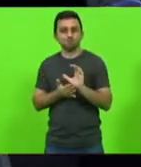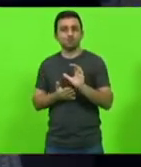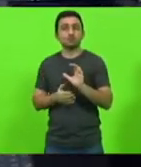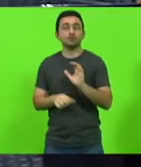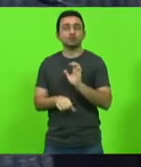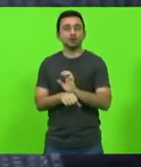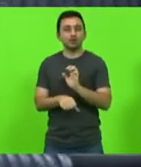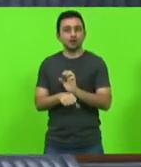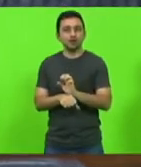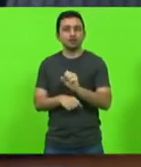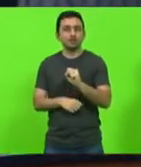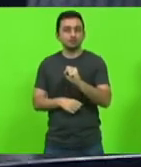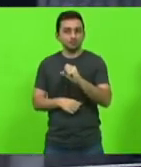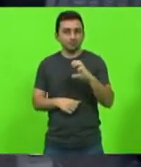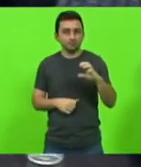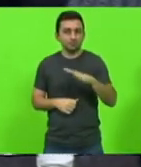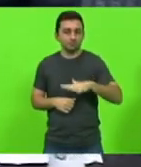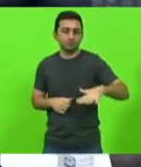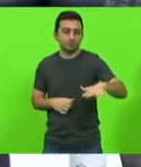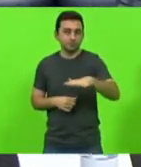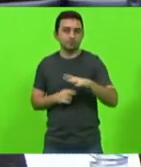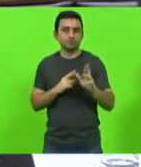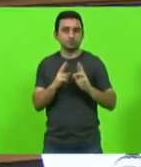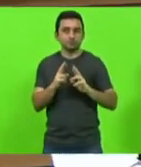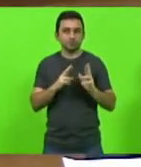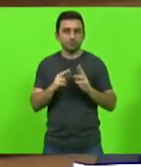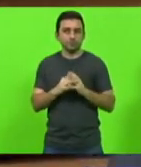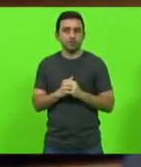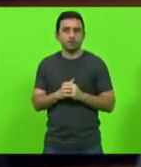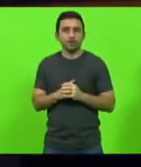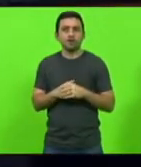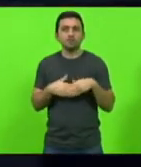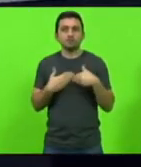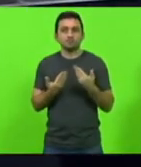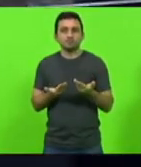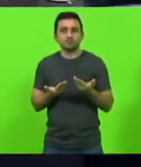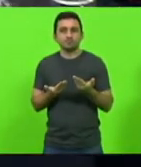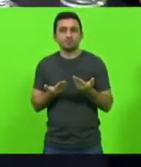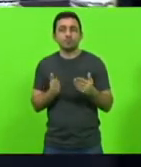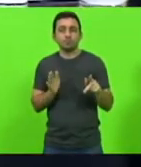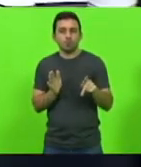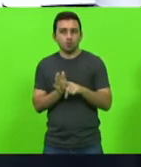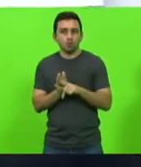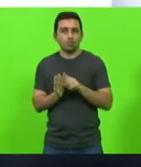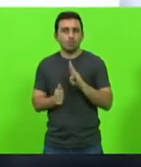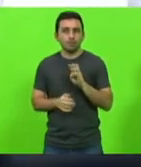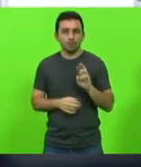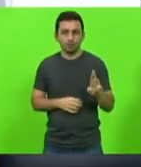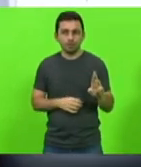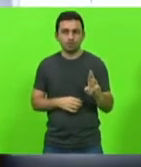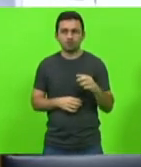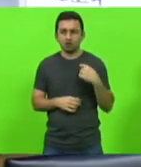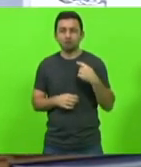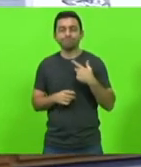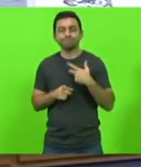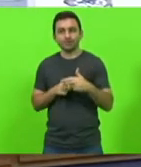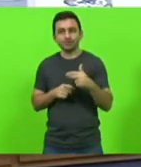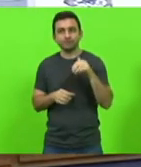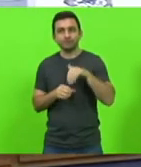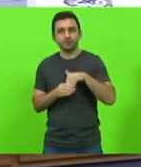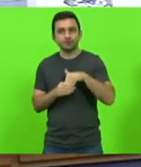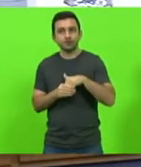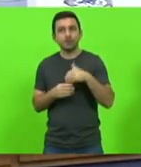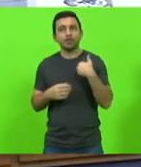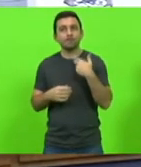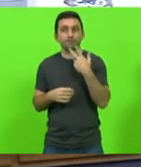nas nossas SCs com relação àquilo que ele está investindo nas BRs fomos votos vencidos mas por onde eu